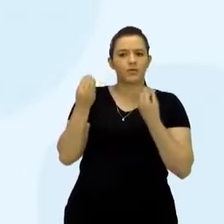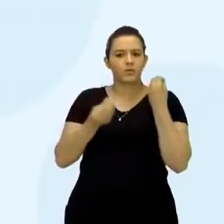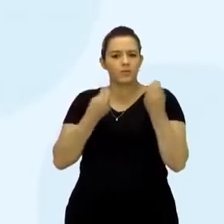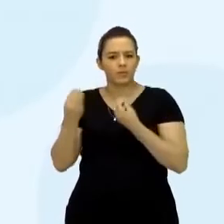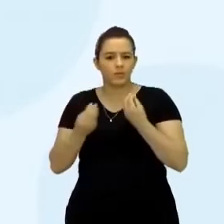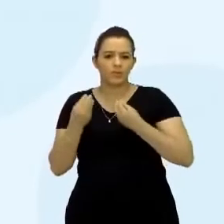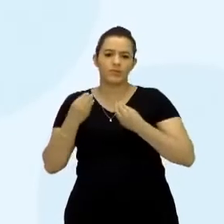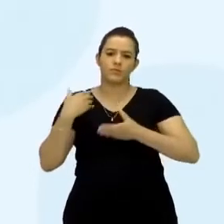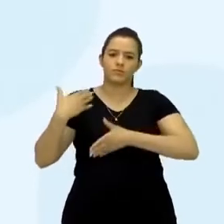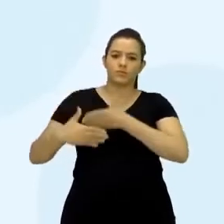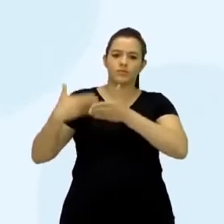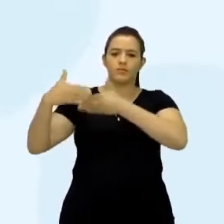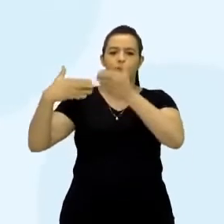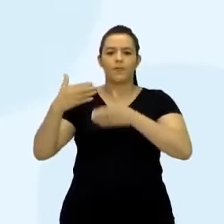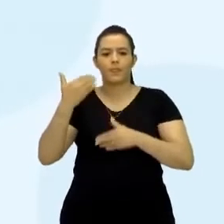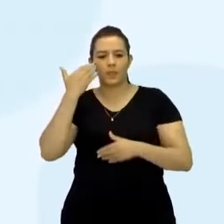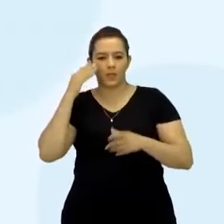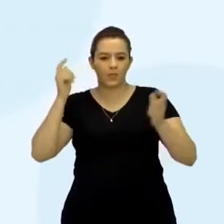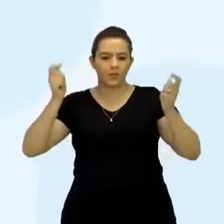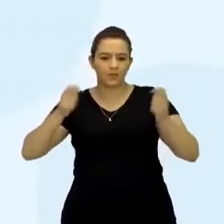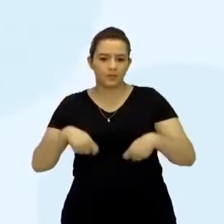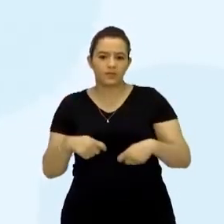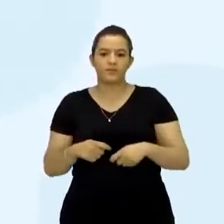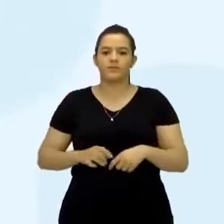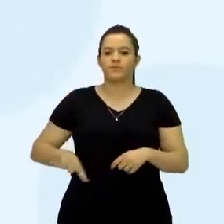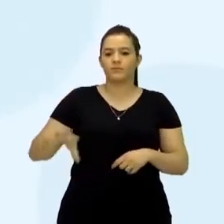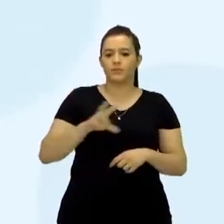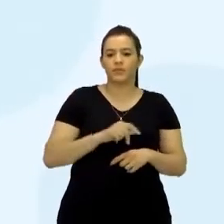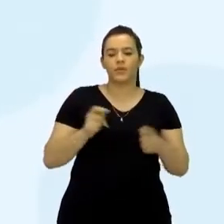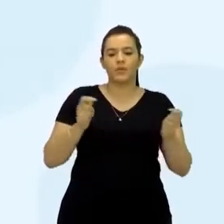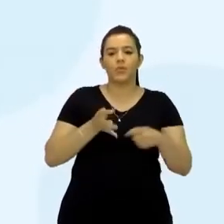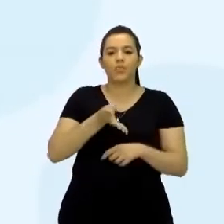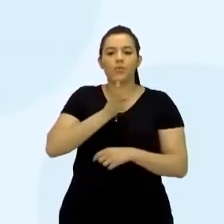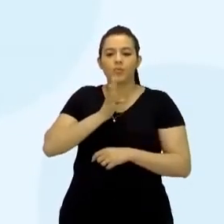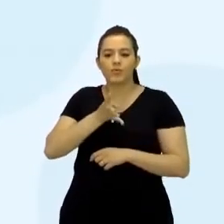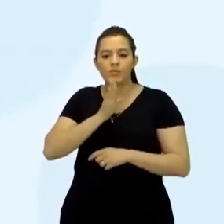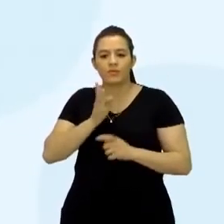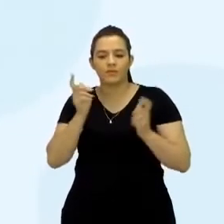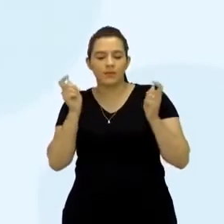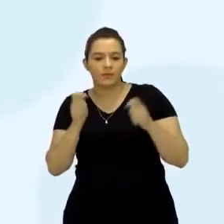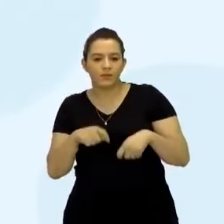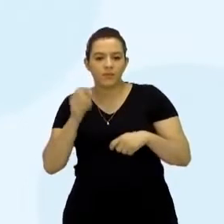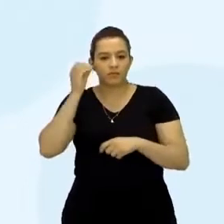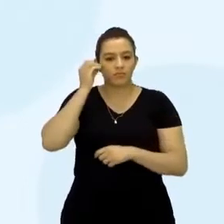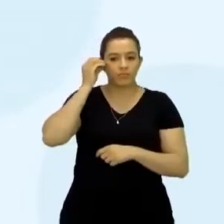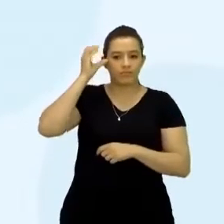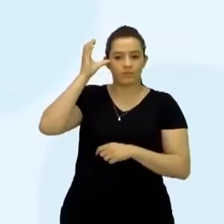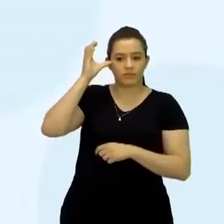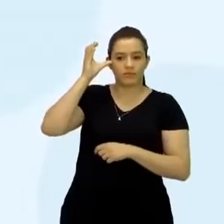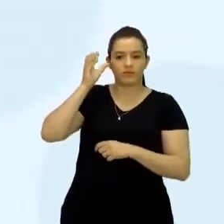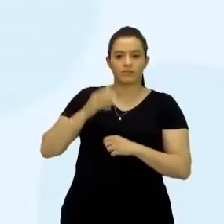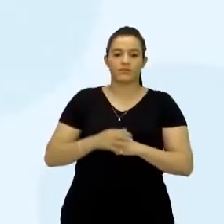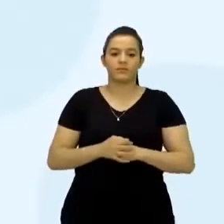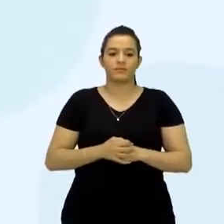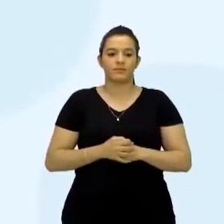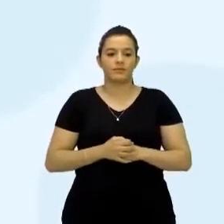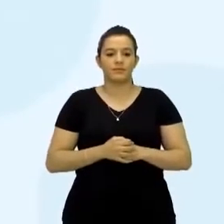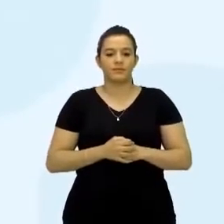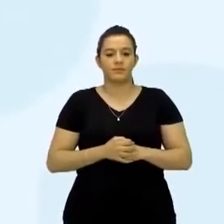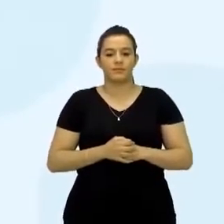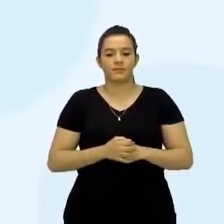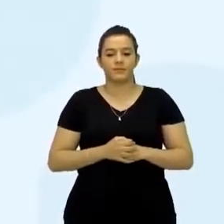desenvolvemos o que chamamos de competência lexical, o conhecimento e a capacidade, olha só, aqui eu até vou parar,